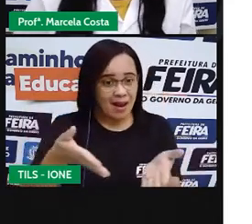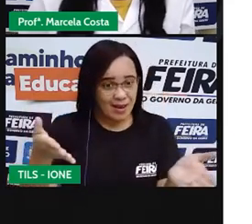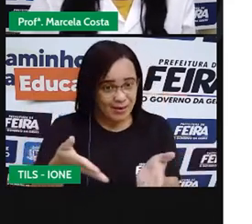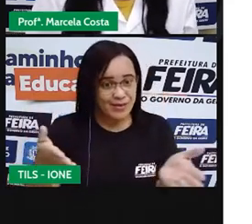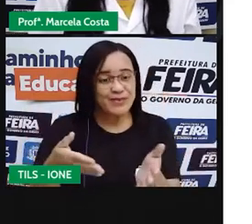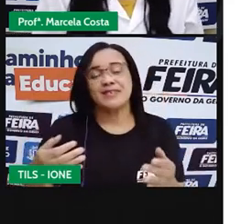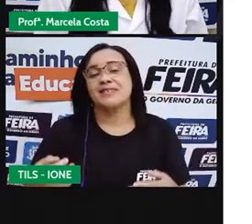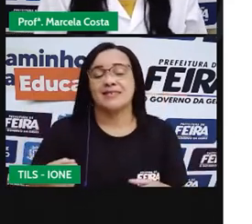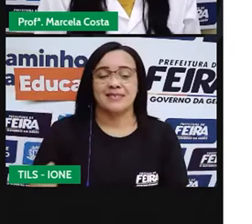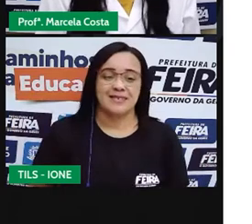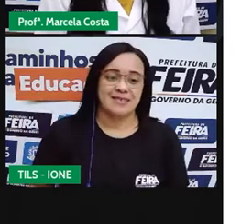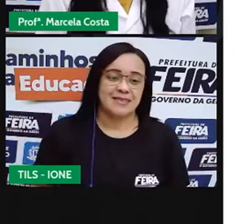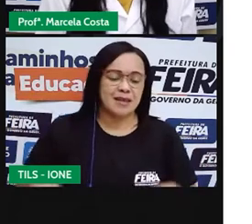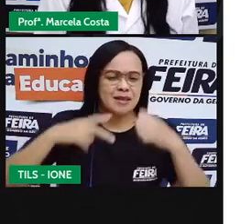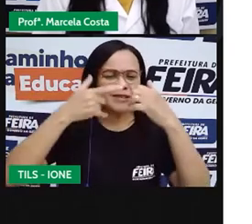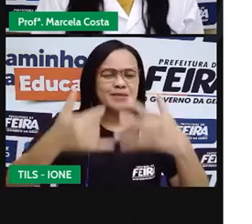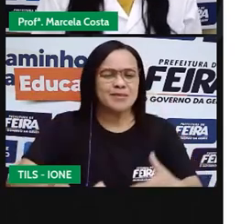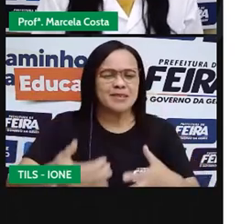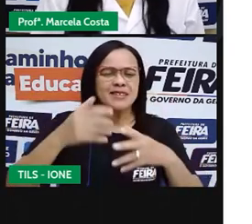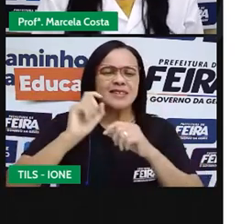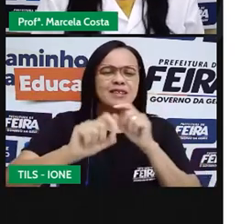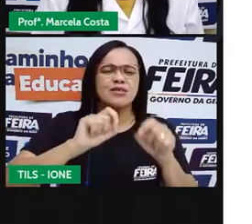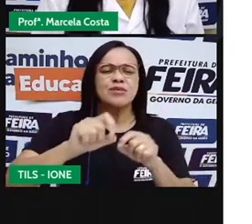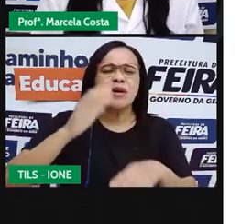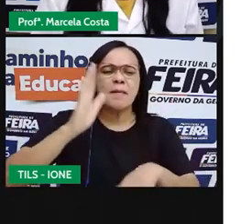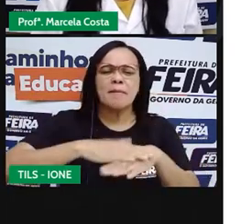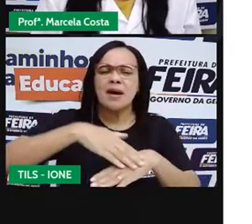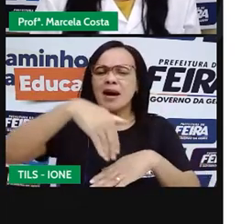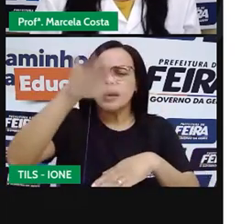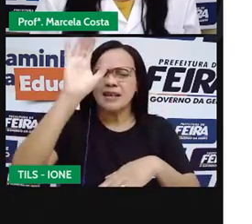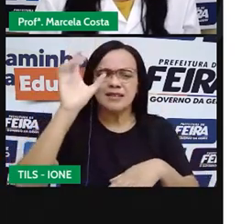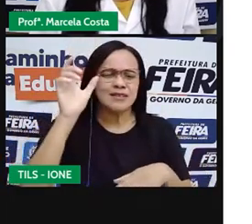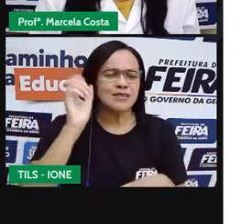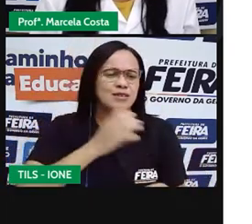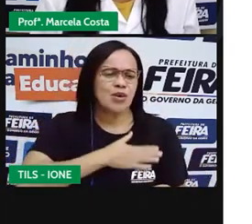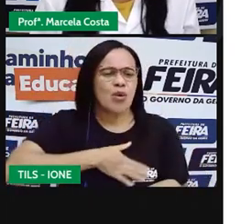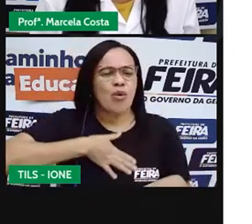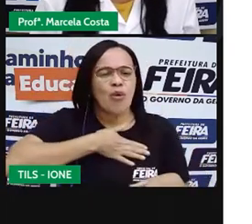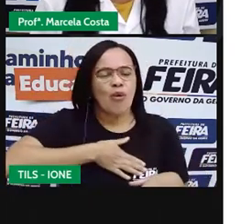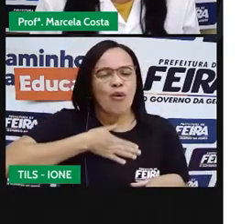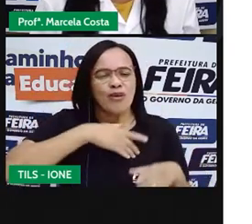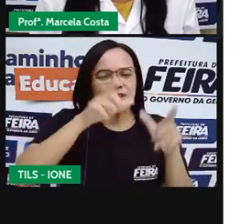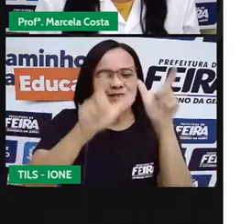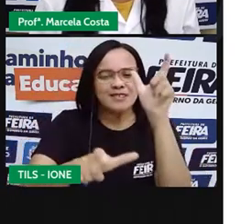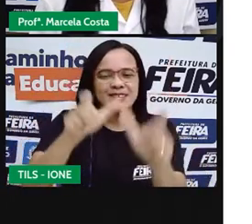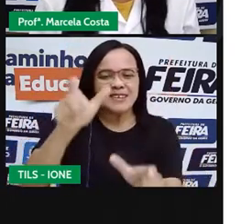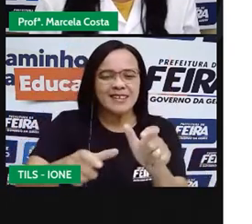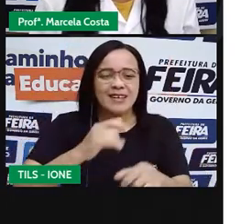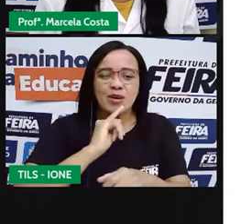conta aqui para mim, qual é o seu conto de fadas preferido?